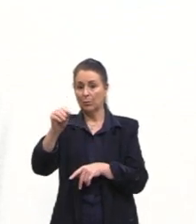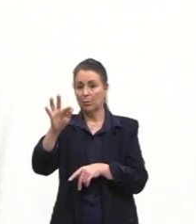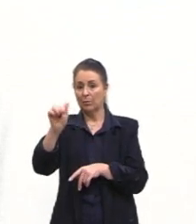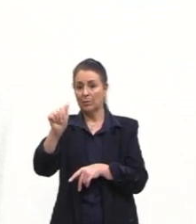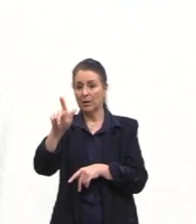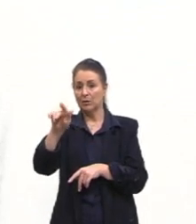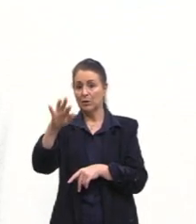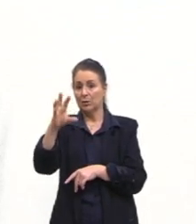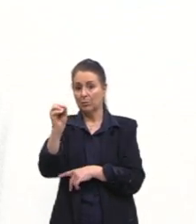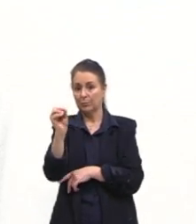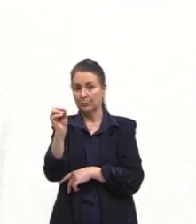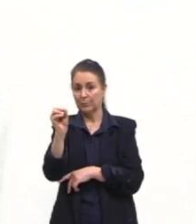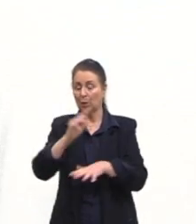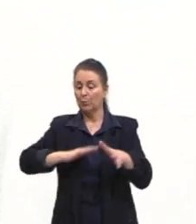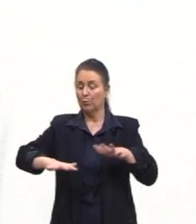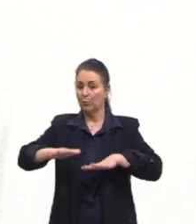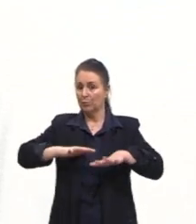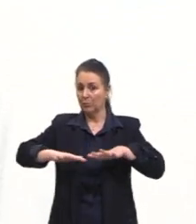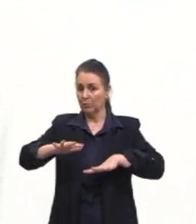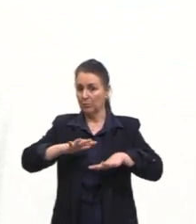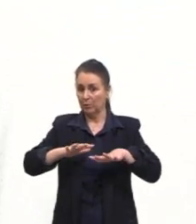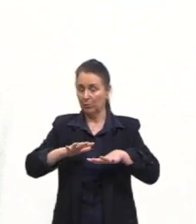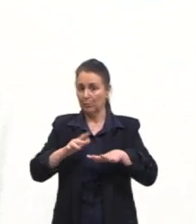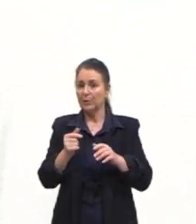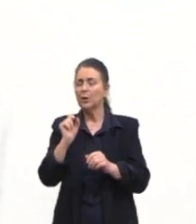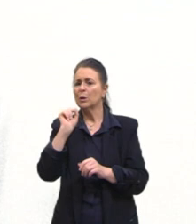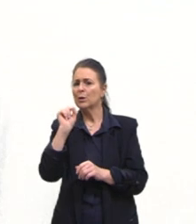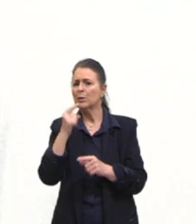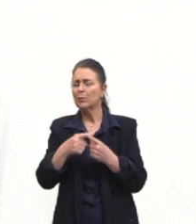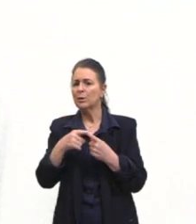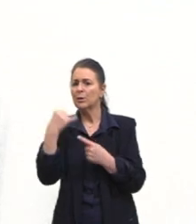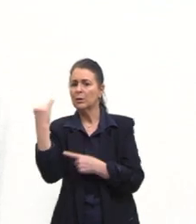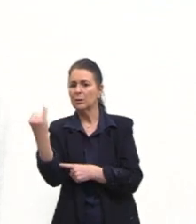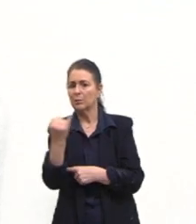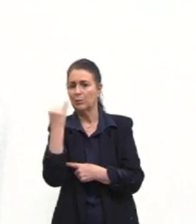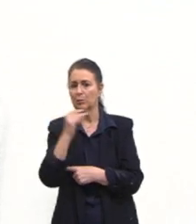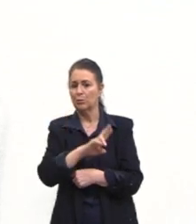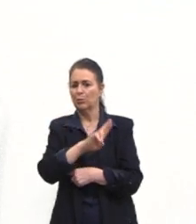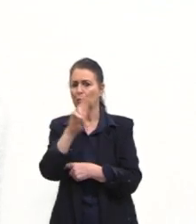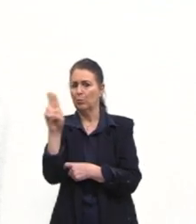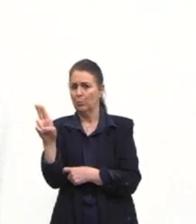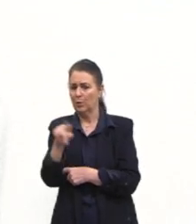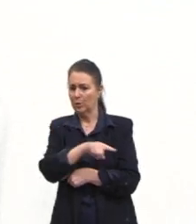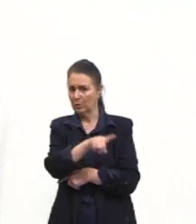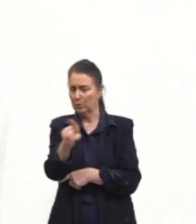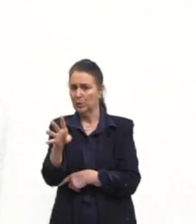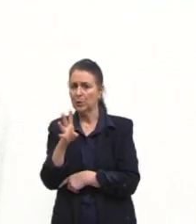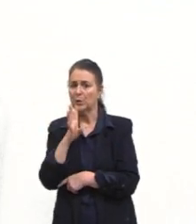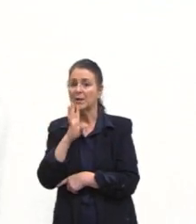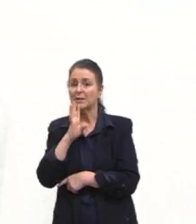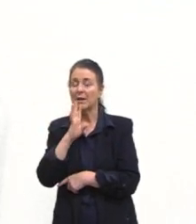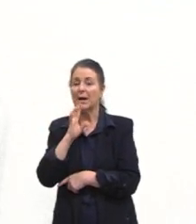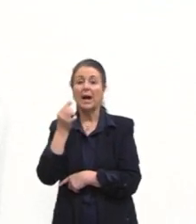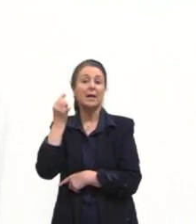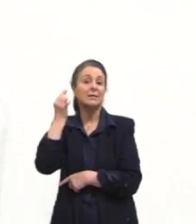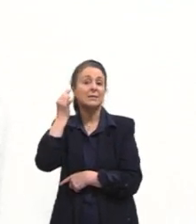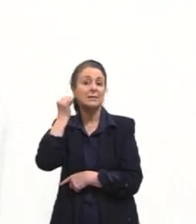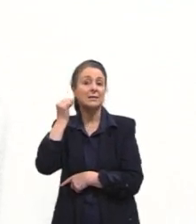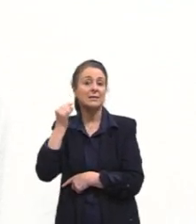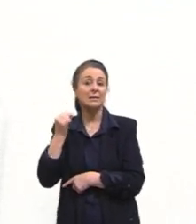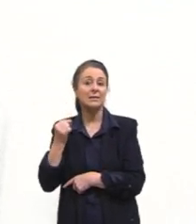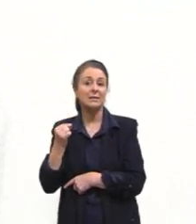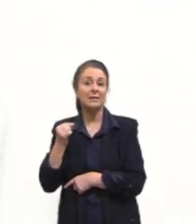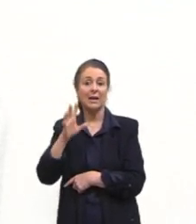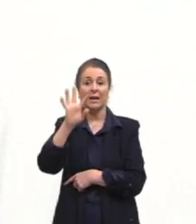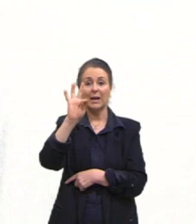porque é interessante a gente ressaltar que o nome muito conhecido, Tarsila do Amaral, sempre que a gente